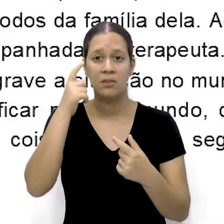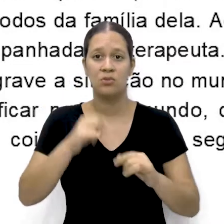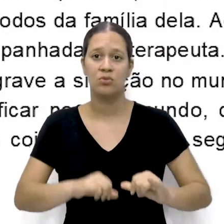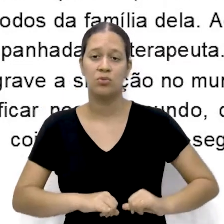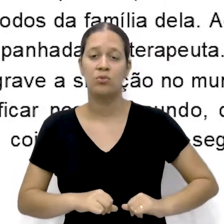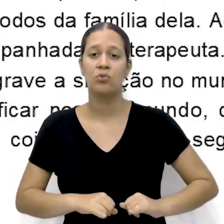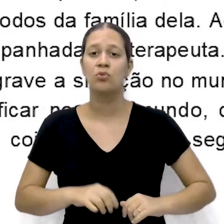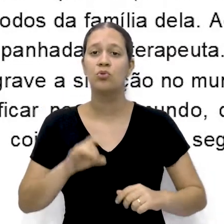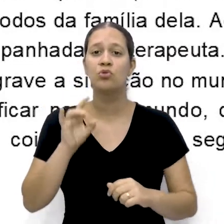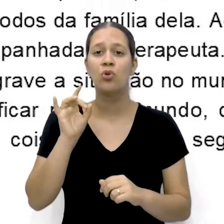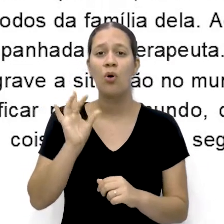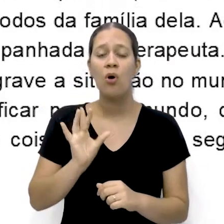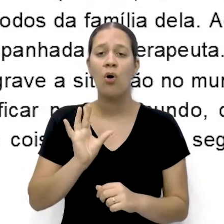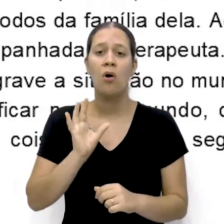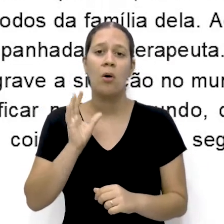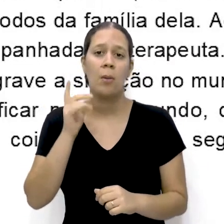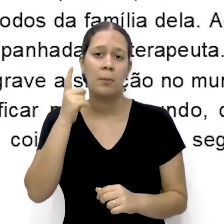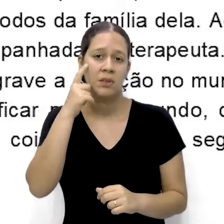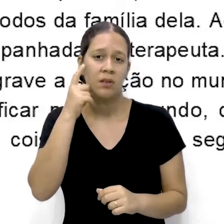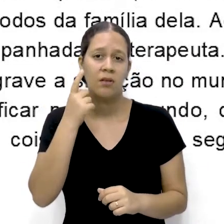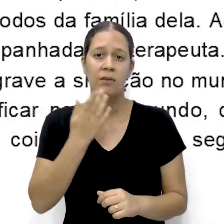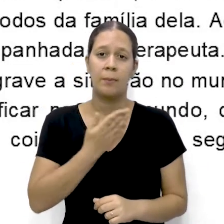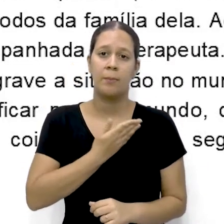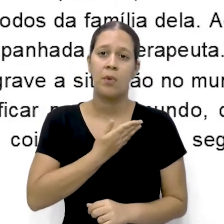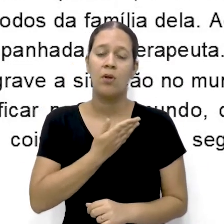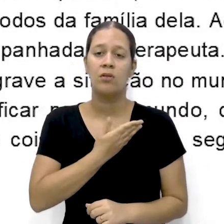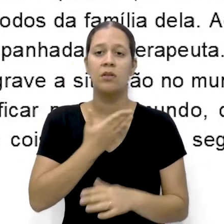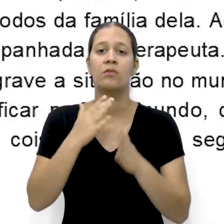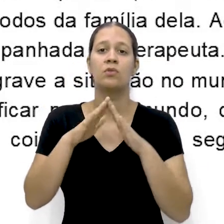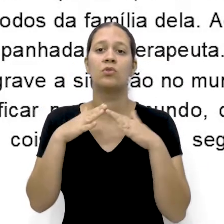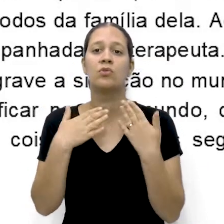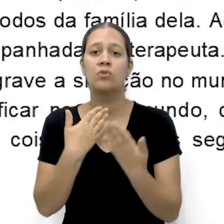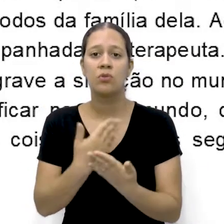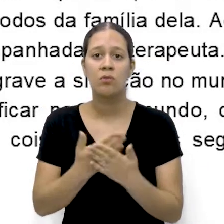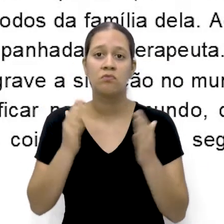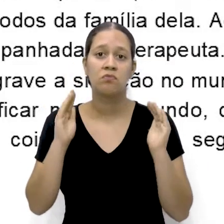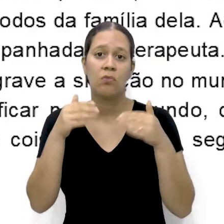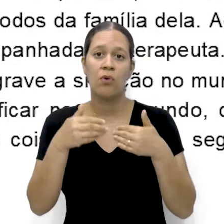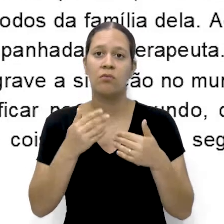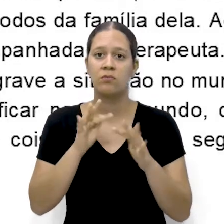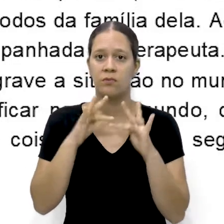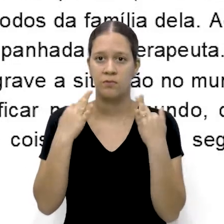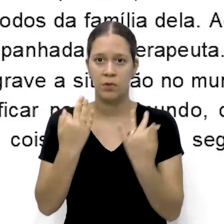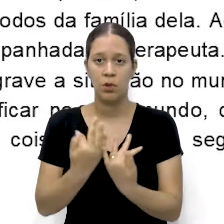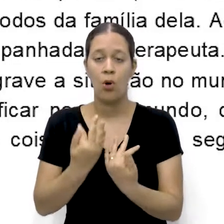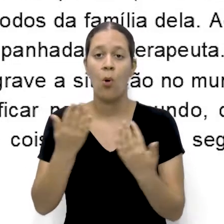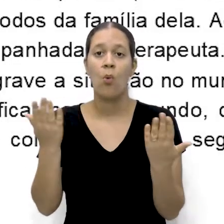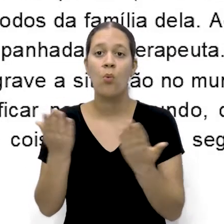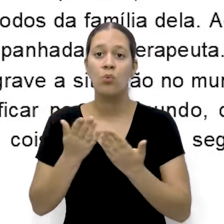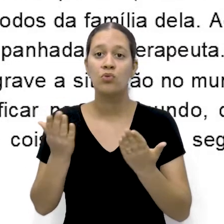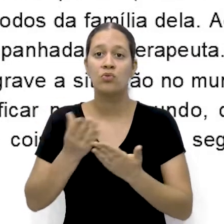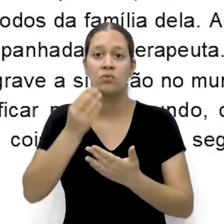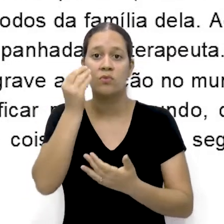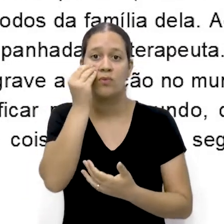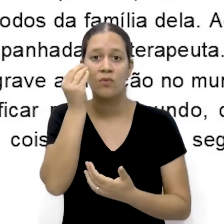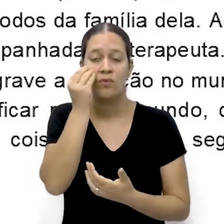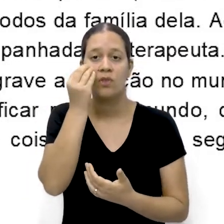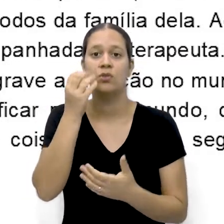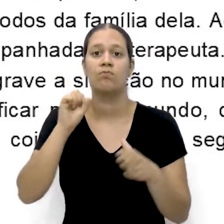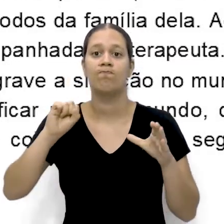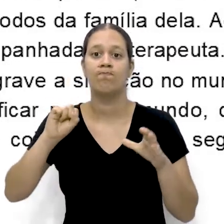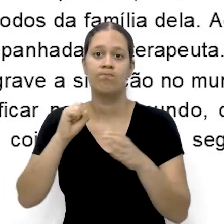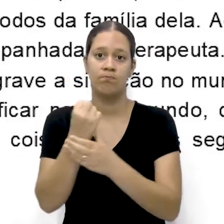ficar no meu mundo Com as minhas amigáveis, a escola e minha família Hoje eu vejo as coisas com mais